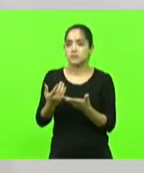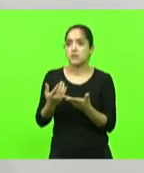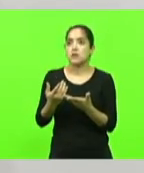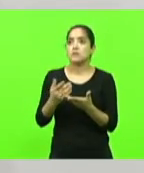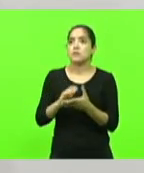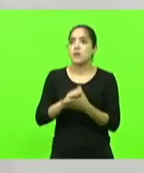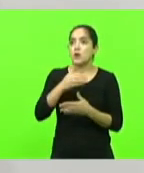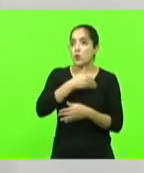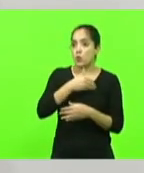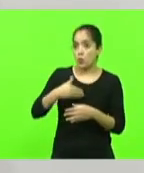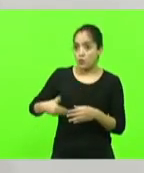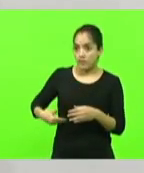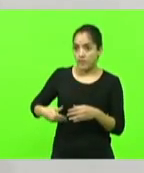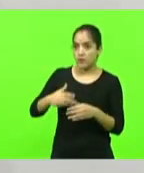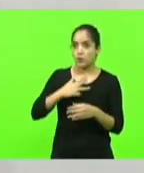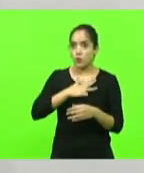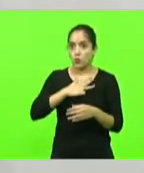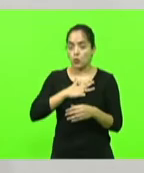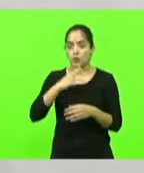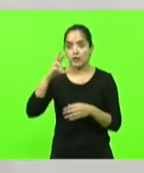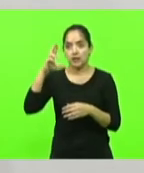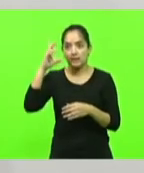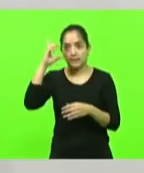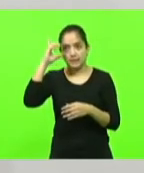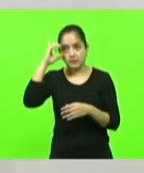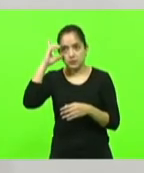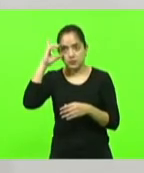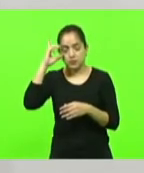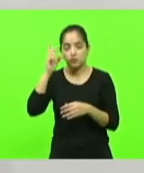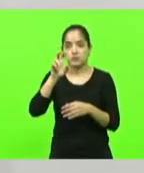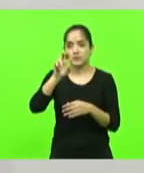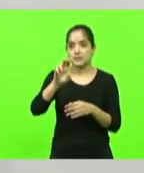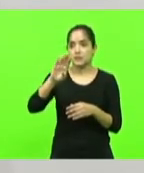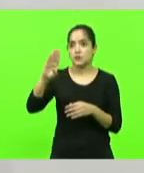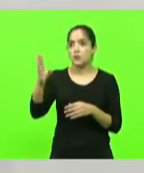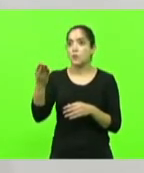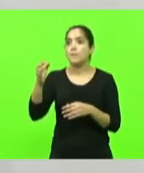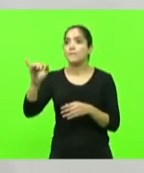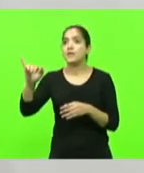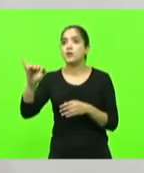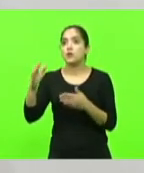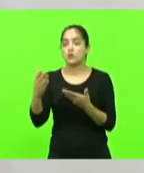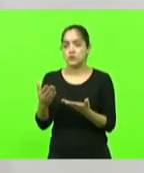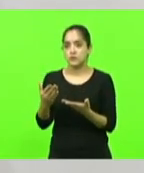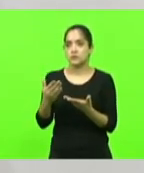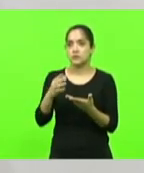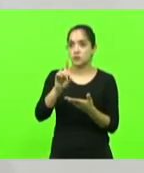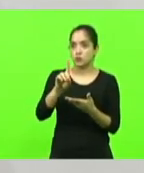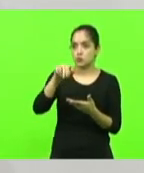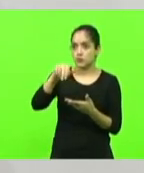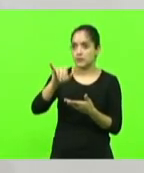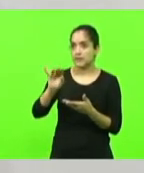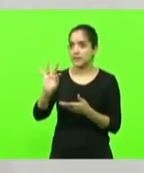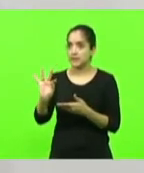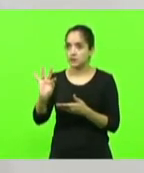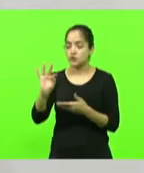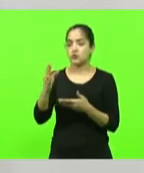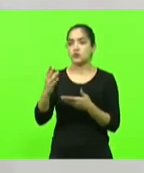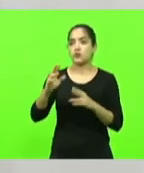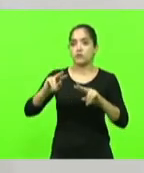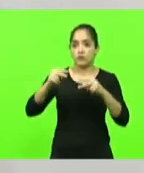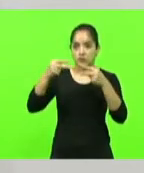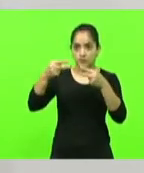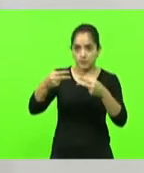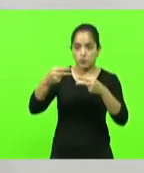investiram 5 bilhões em Santa Catarina através do DENIT foi aí a duplicação do